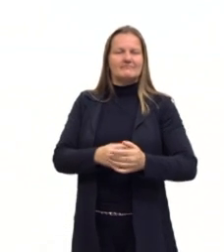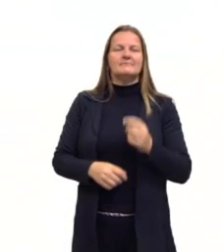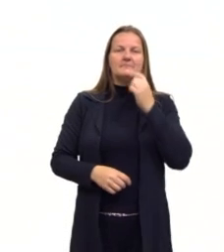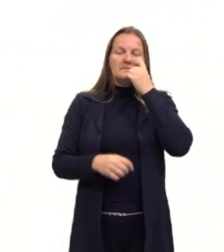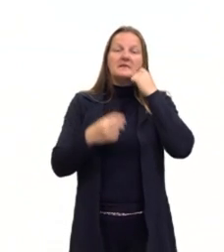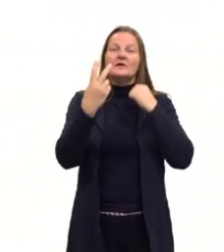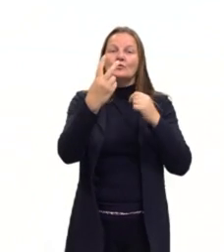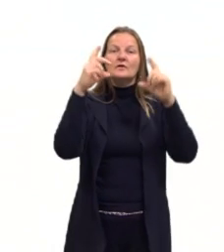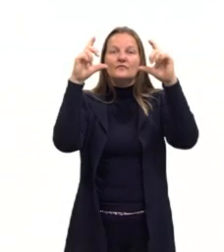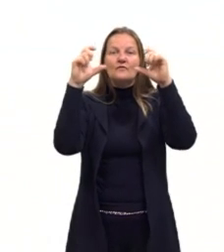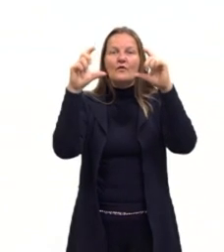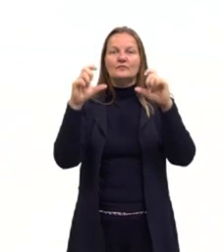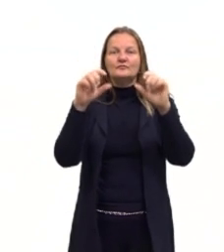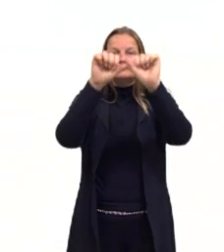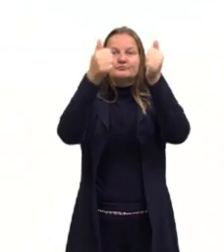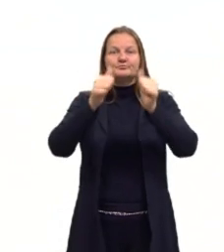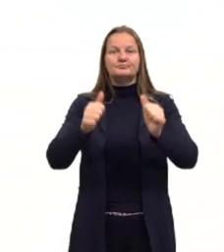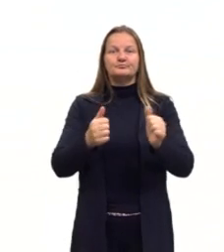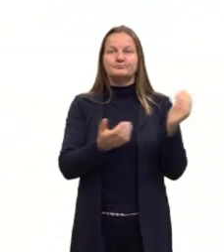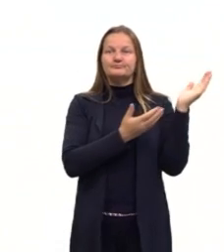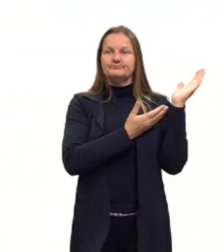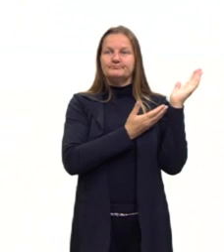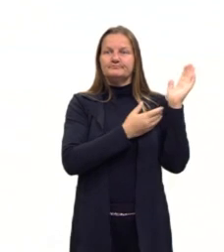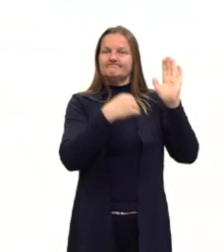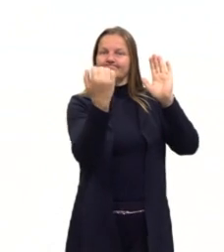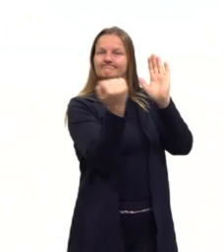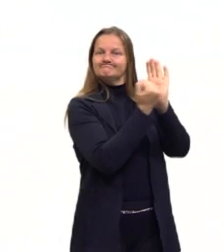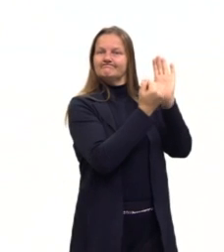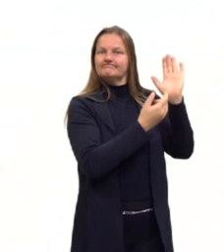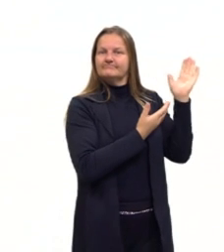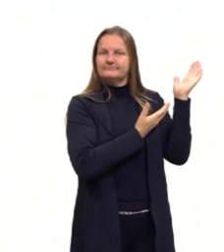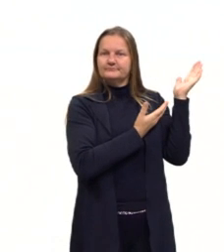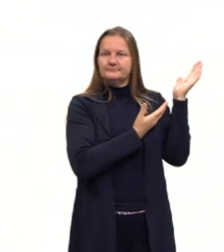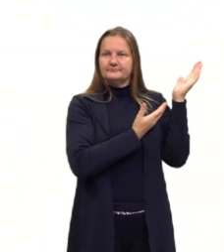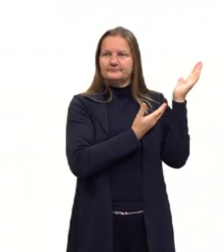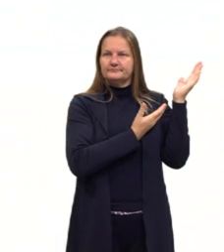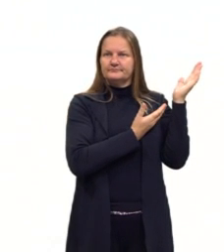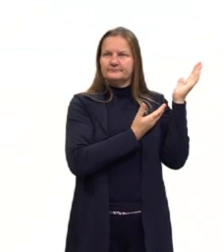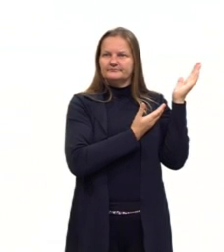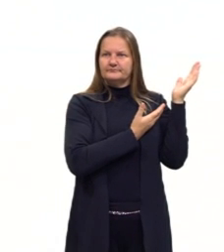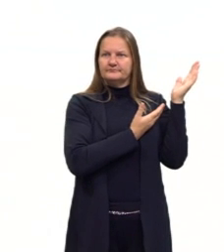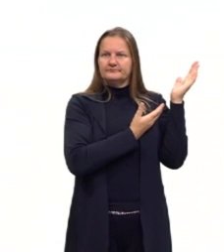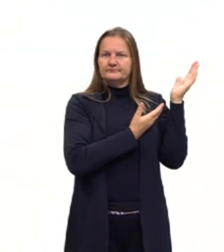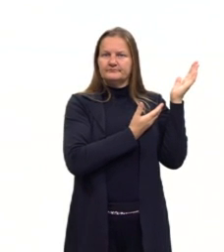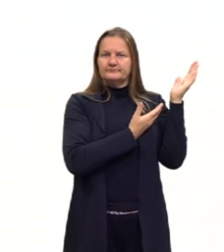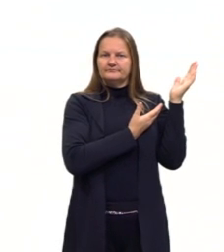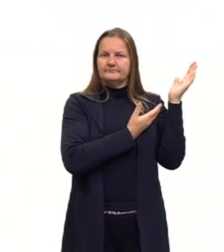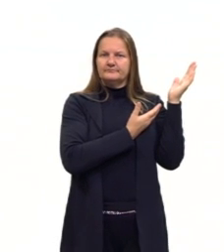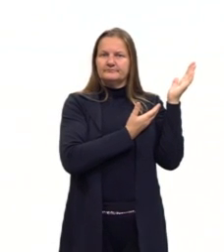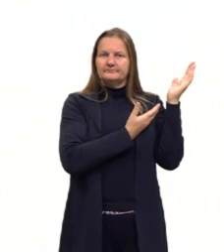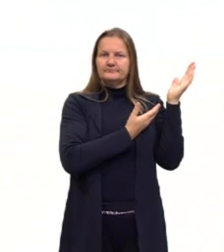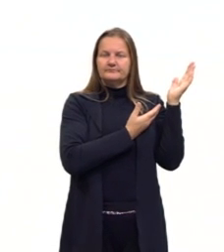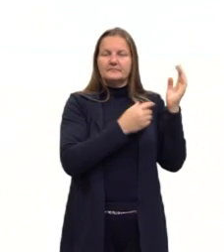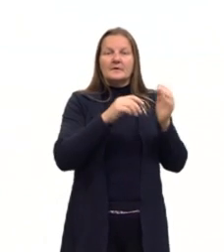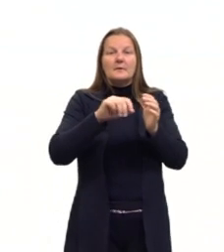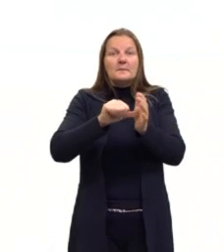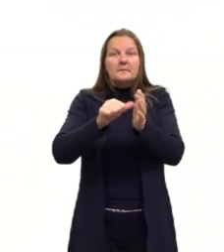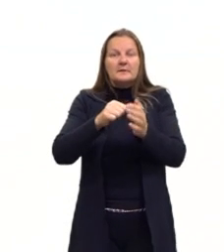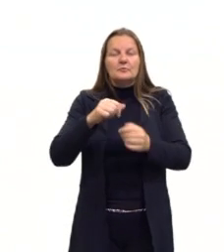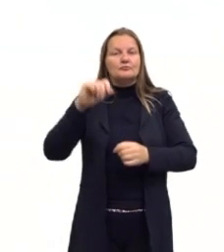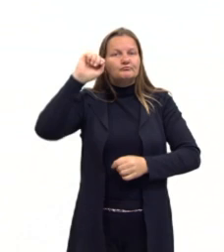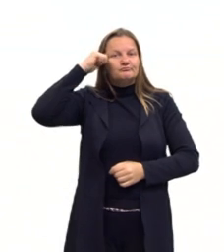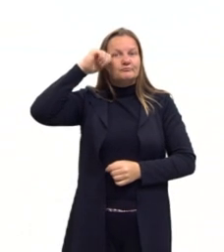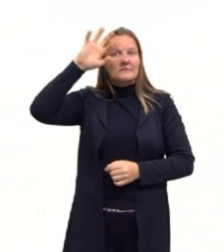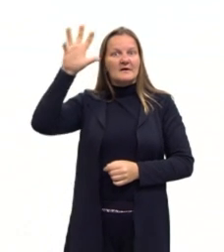duas imagens aqui bem emblemáticas, né? Primeiro, nós temos aqui como se fosse a África sendo